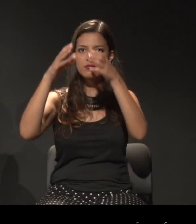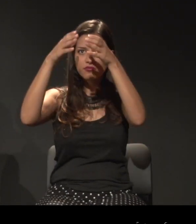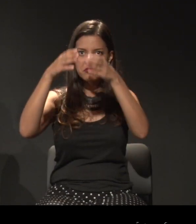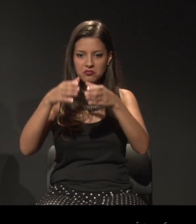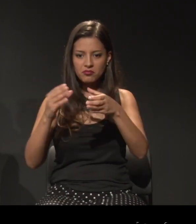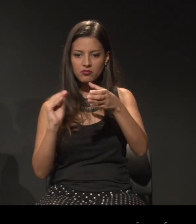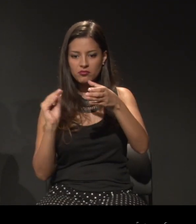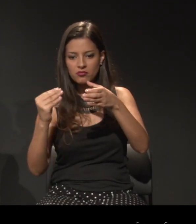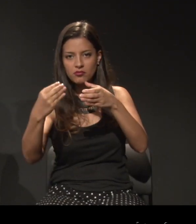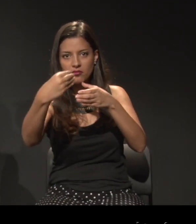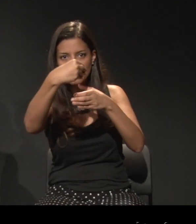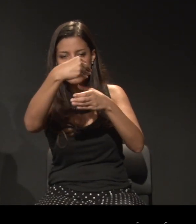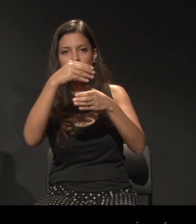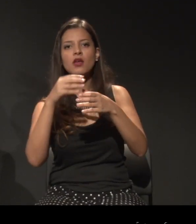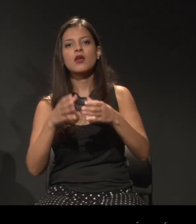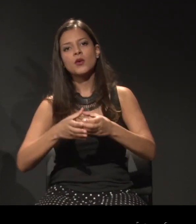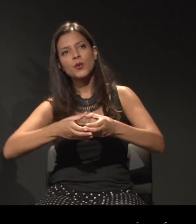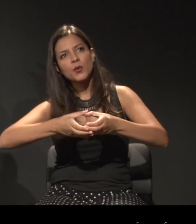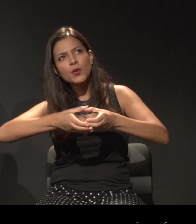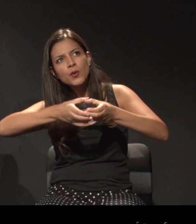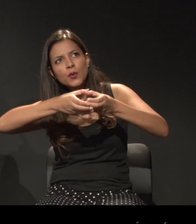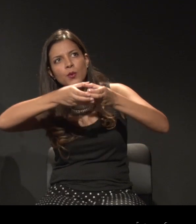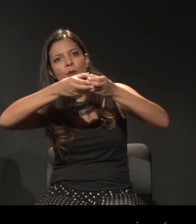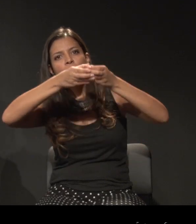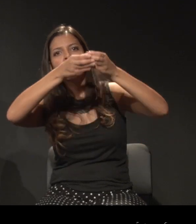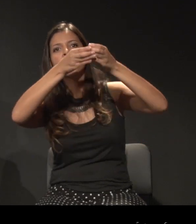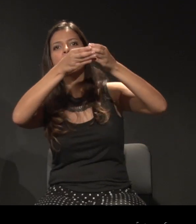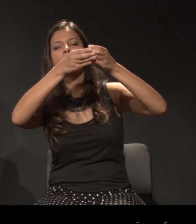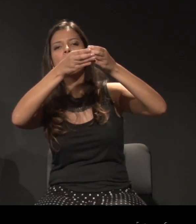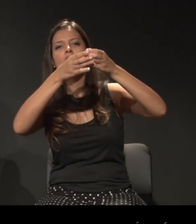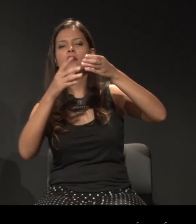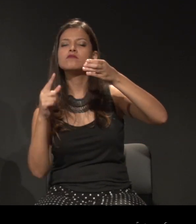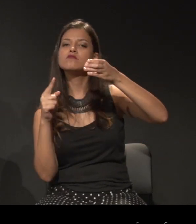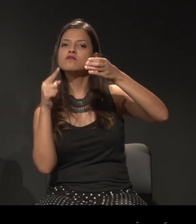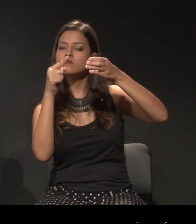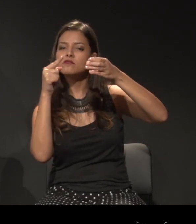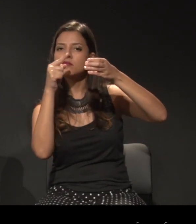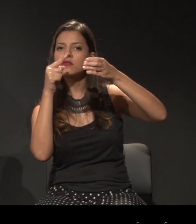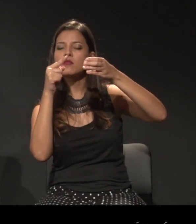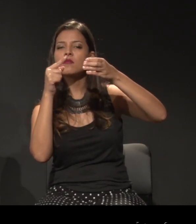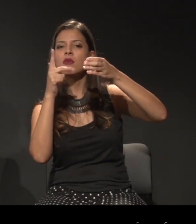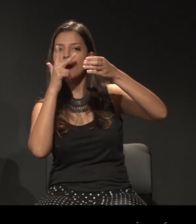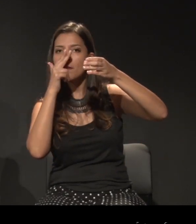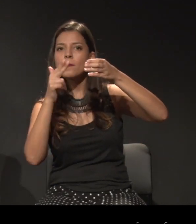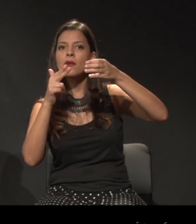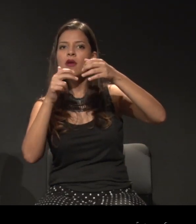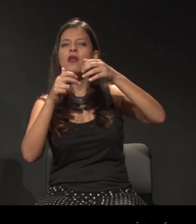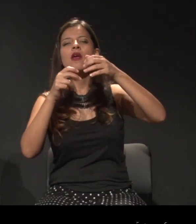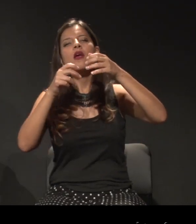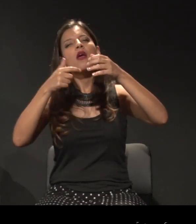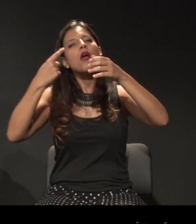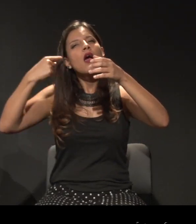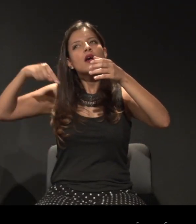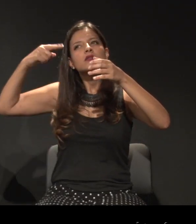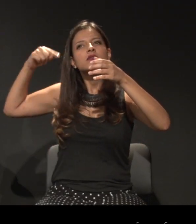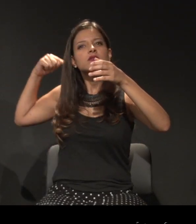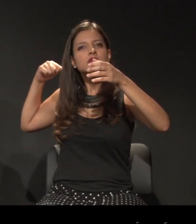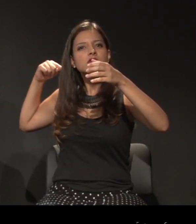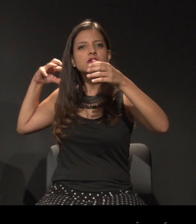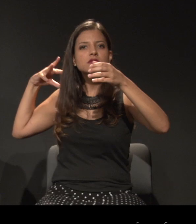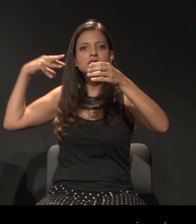onde essa ancestralidade emanava também à volta.